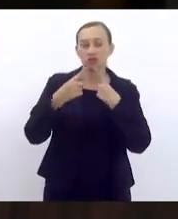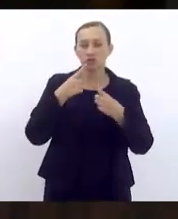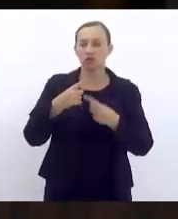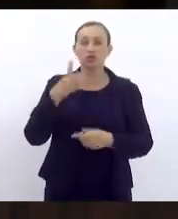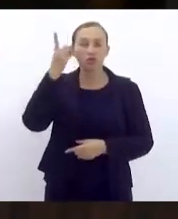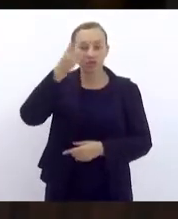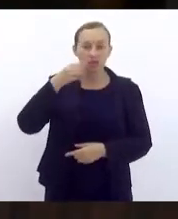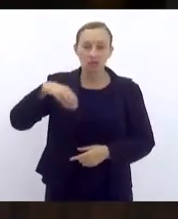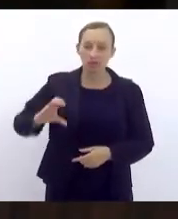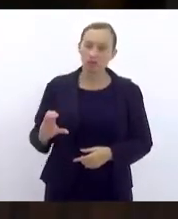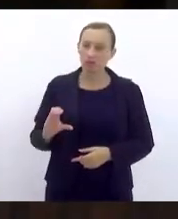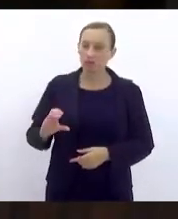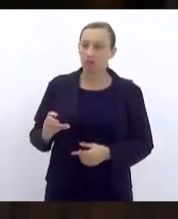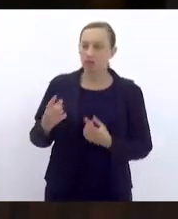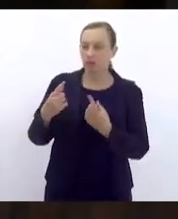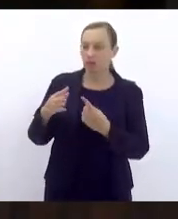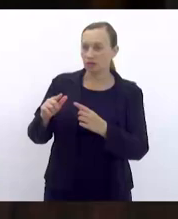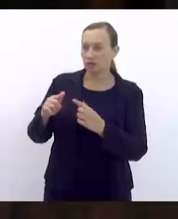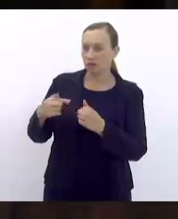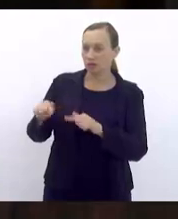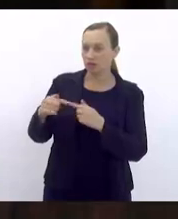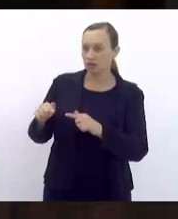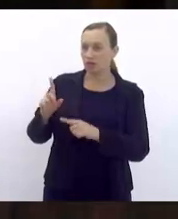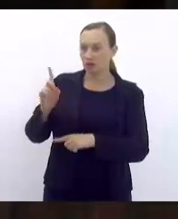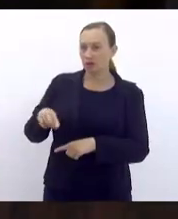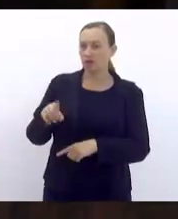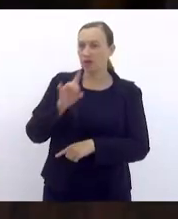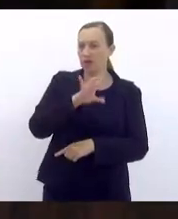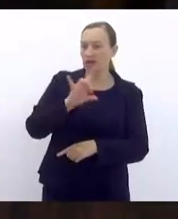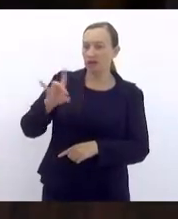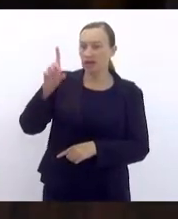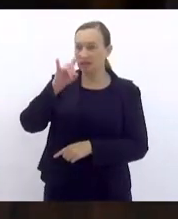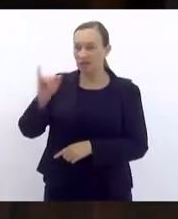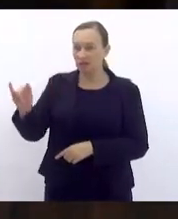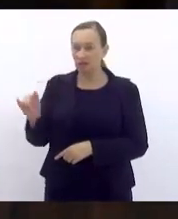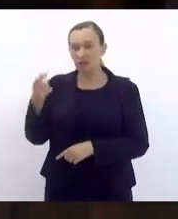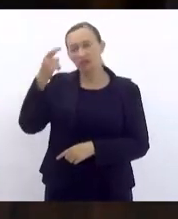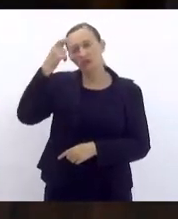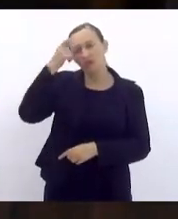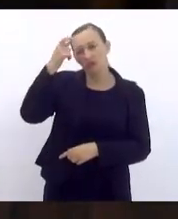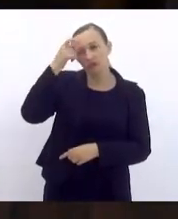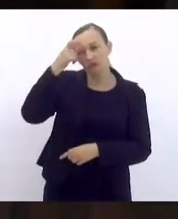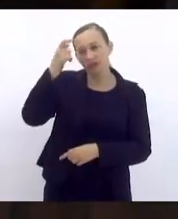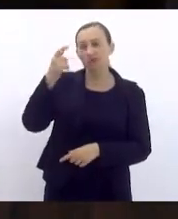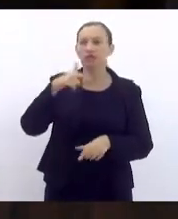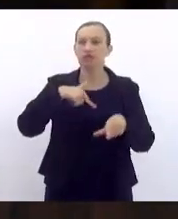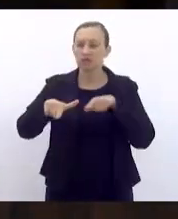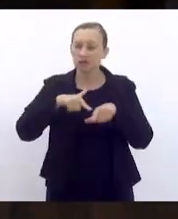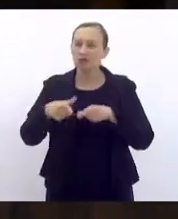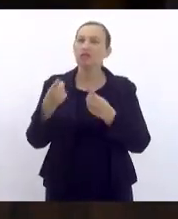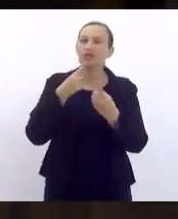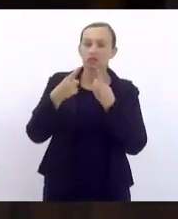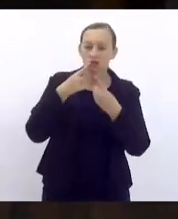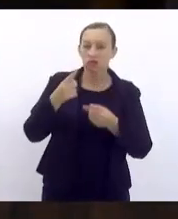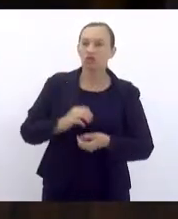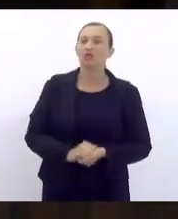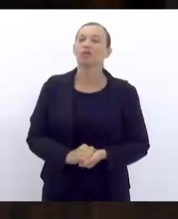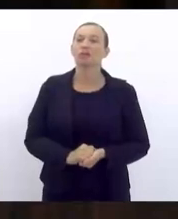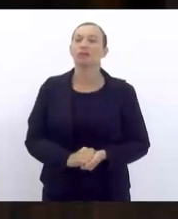Deputado Carlos Domingos, a provocação é exatamente essa, cada data seja rememorada, trabalhada, discutida.